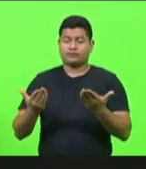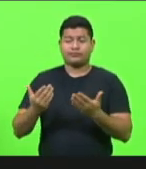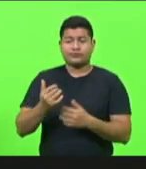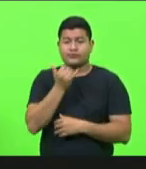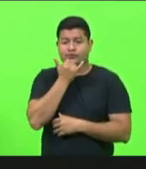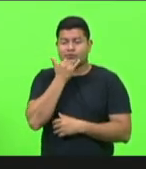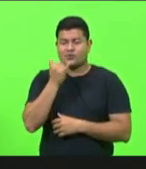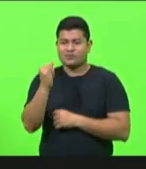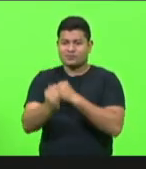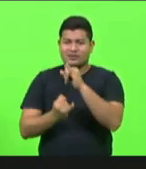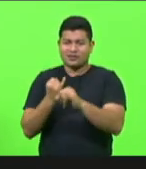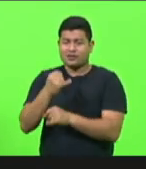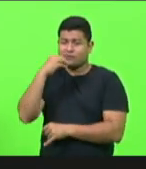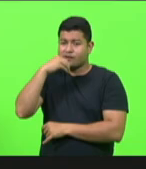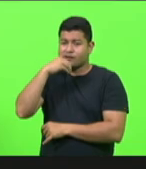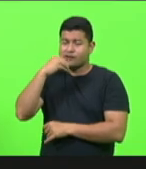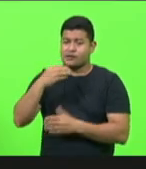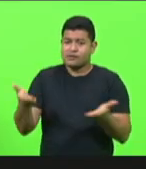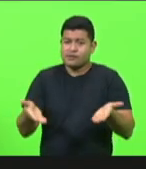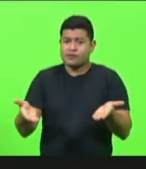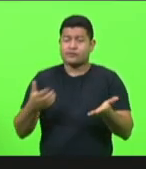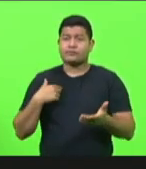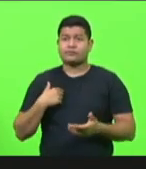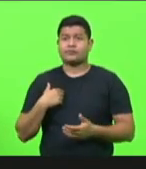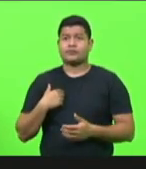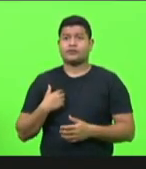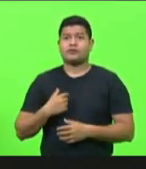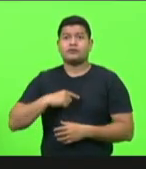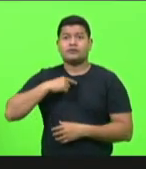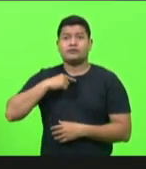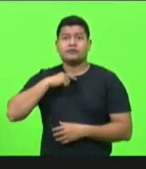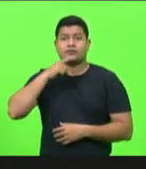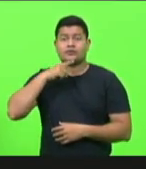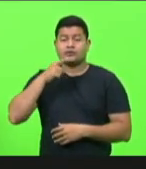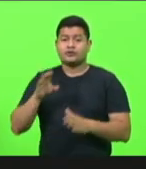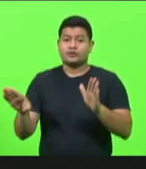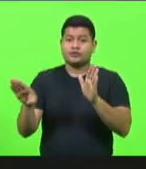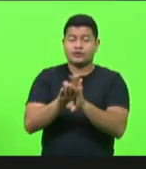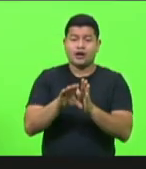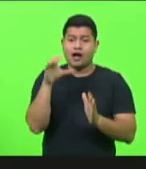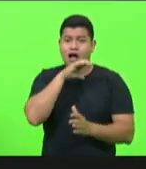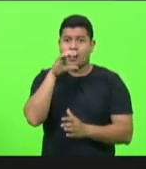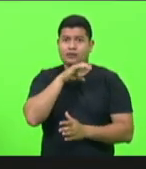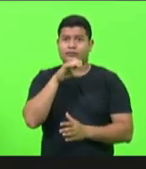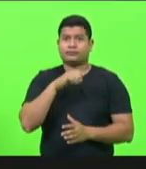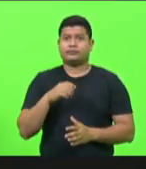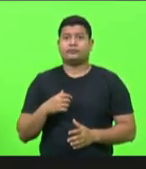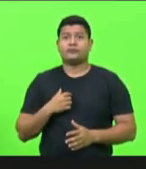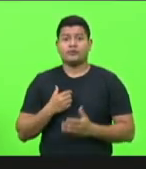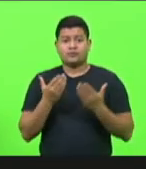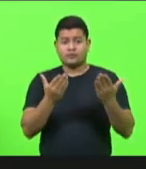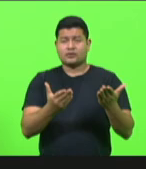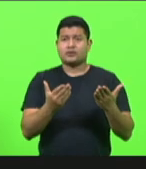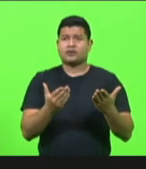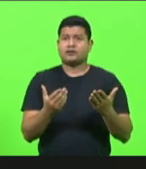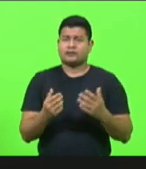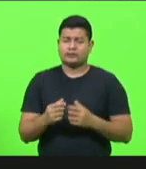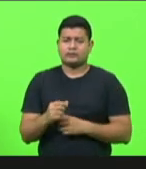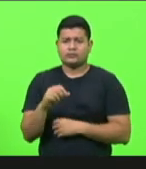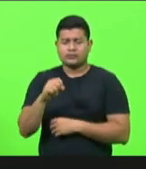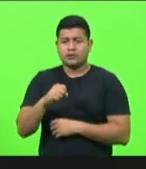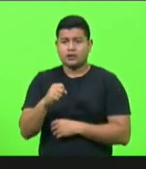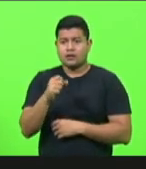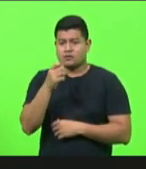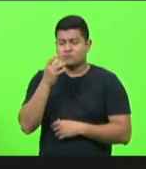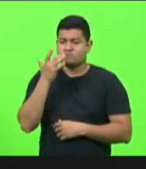consegui chegar a tempo. Mas olha, mais um parceiro aqui. O senhor, cada dia, tem dado cada vez mais um exemplo ainda de admiração que eu tenho pela Vossa